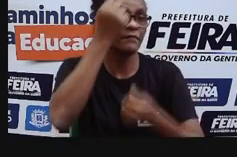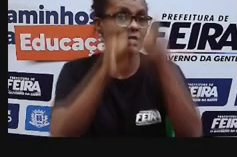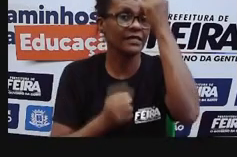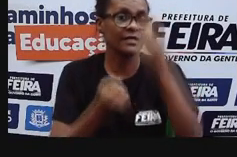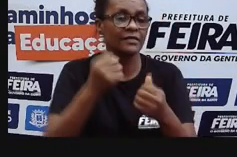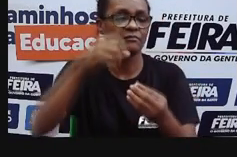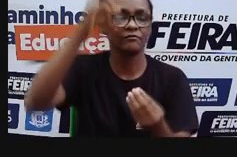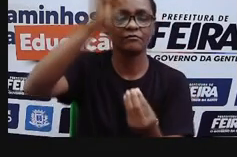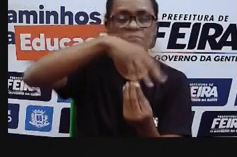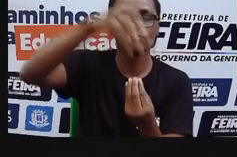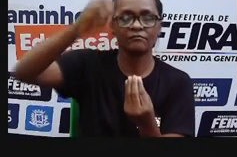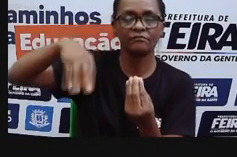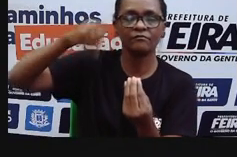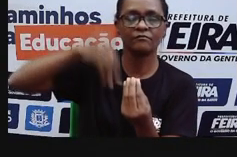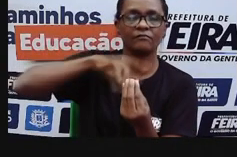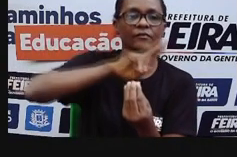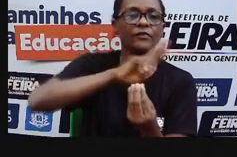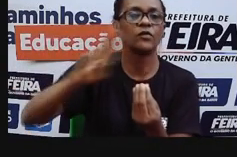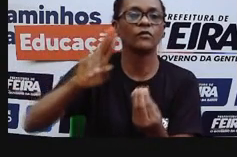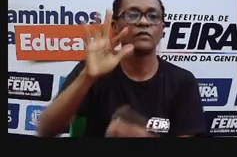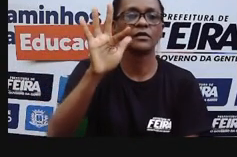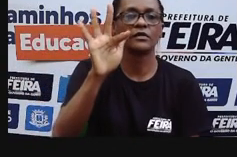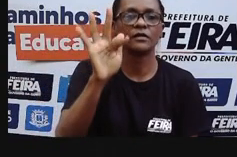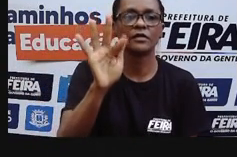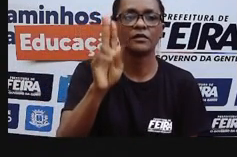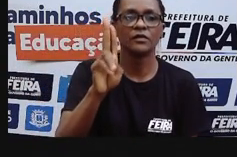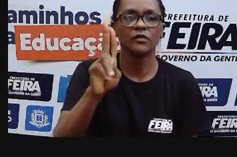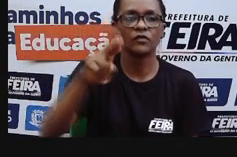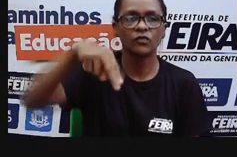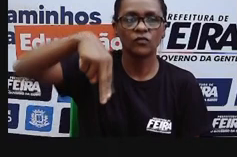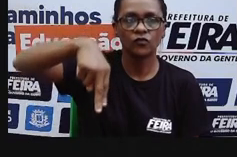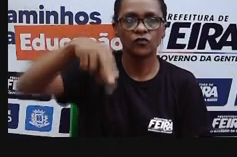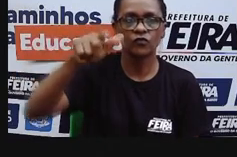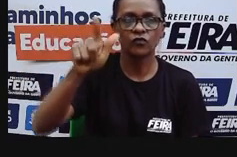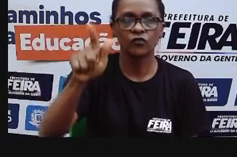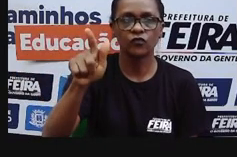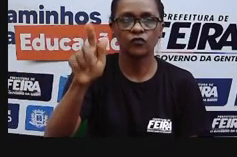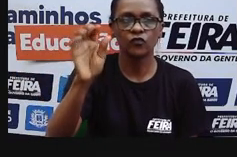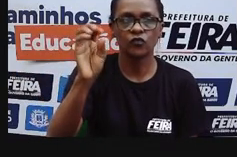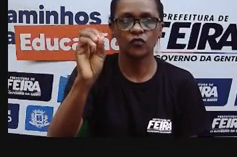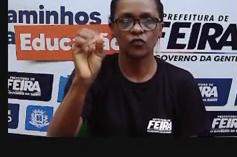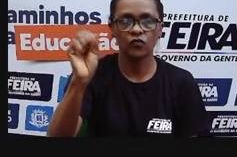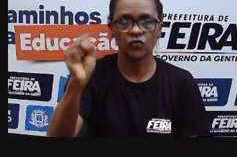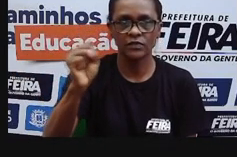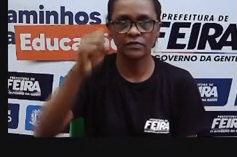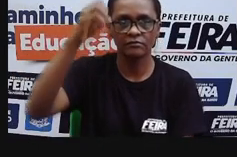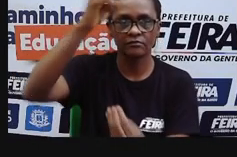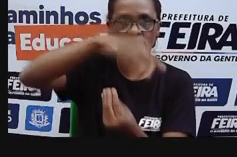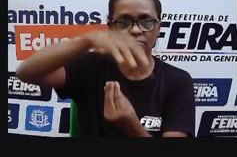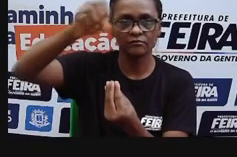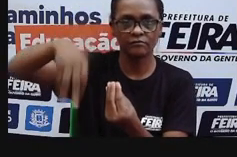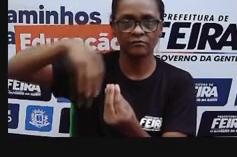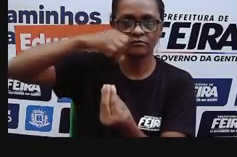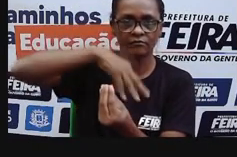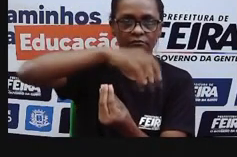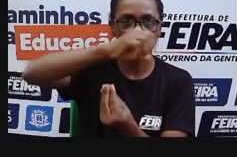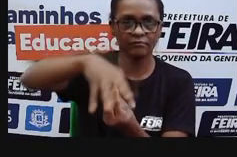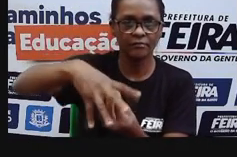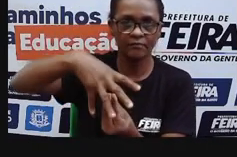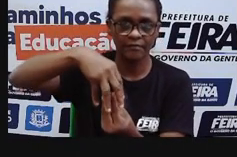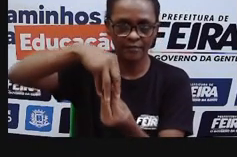Micoses, várias doenças, elas vão ser tratadas e elas vão ser combatidas por